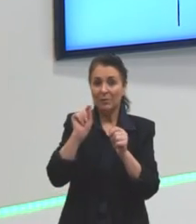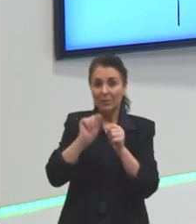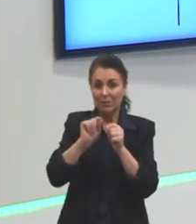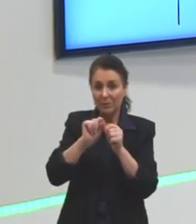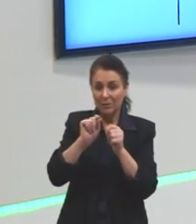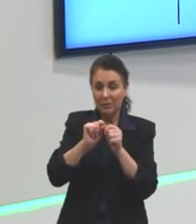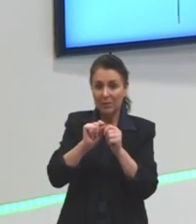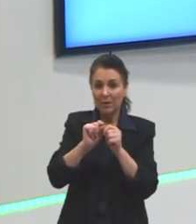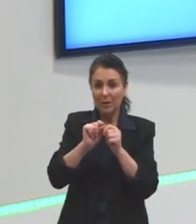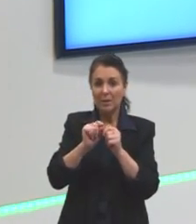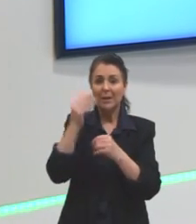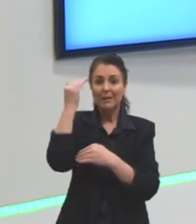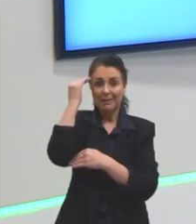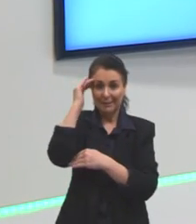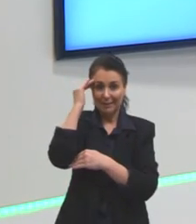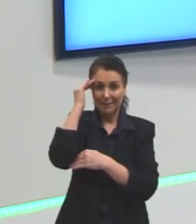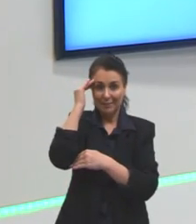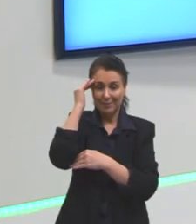entender.